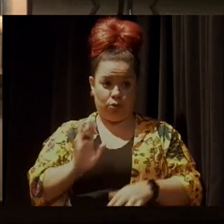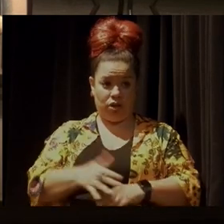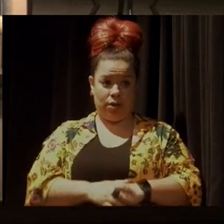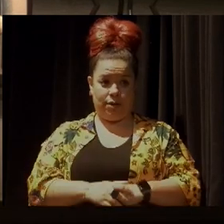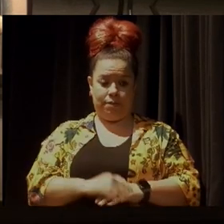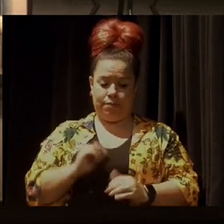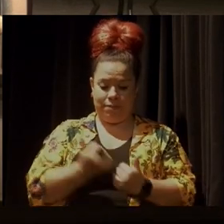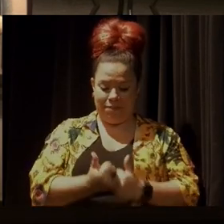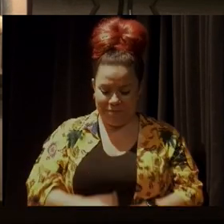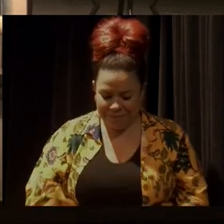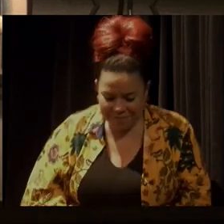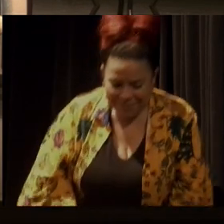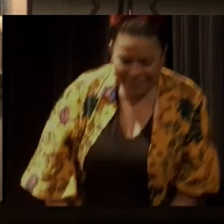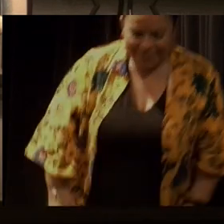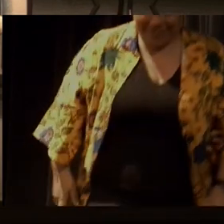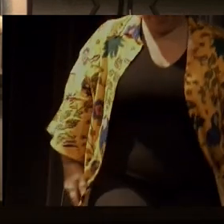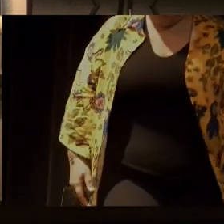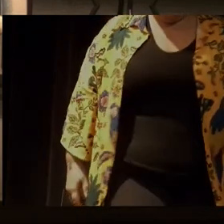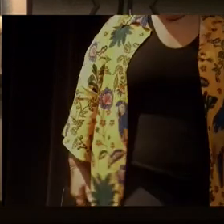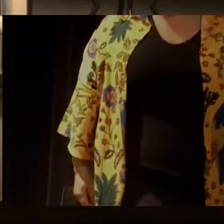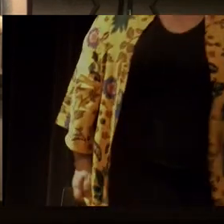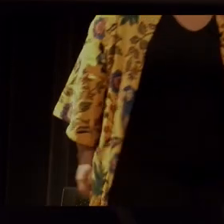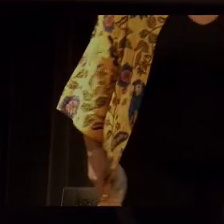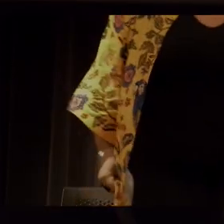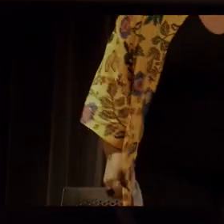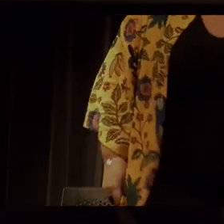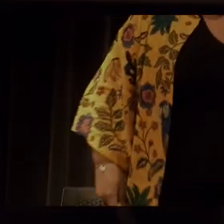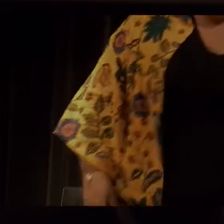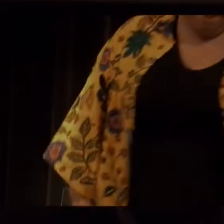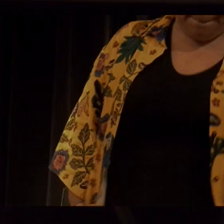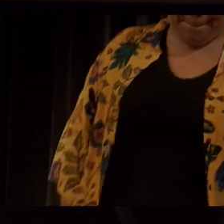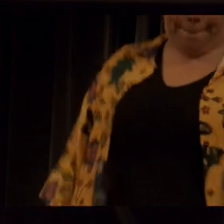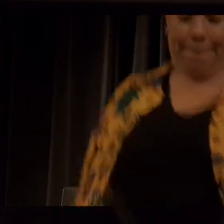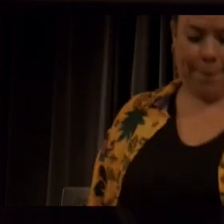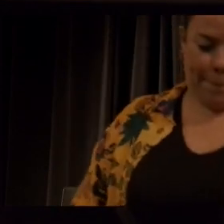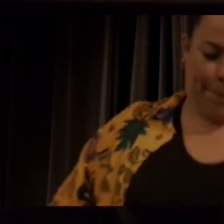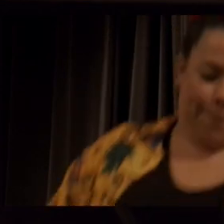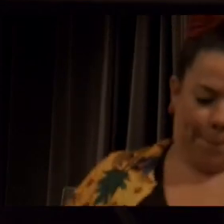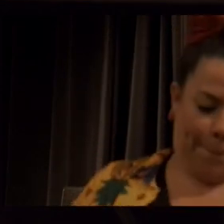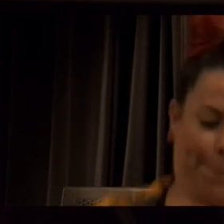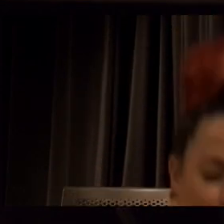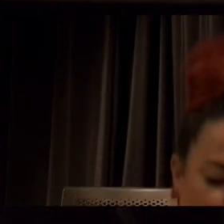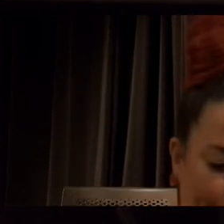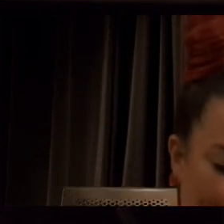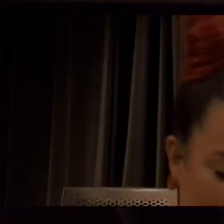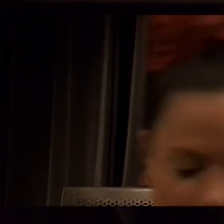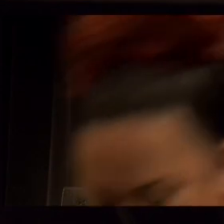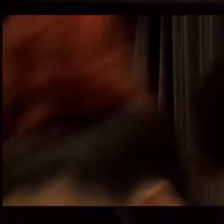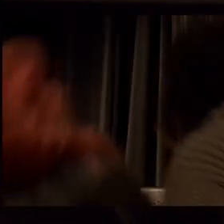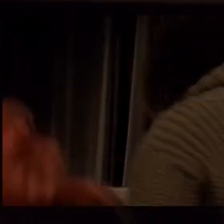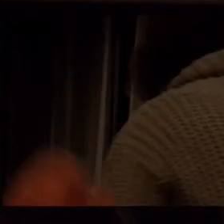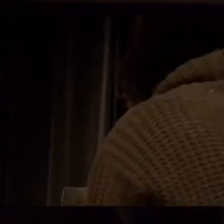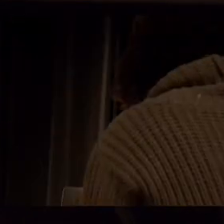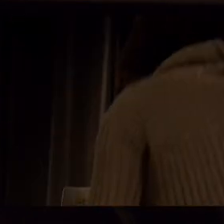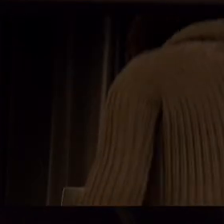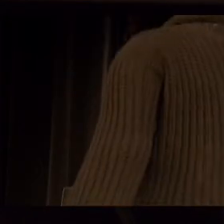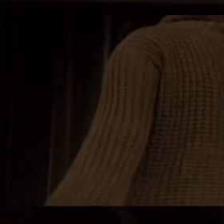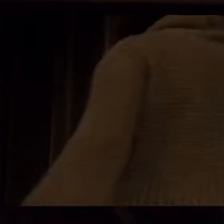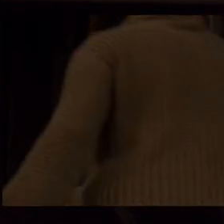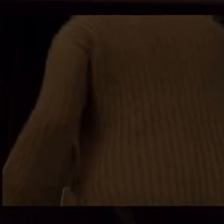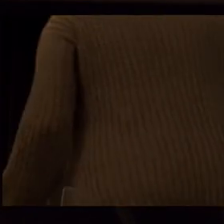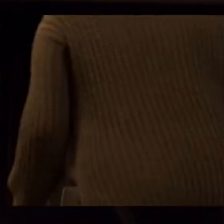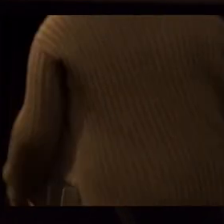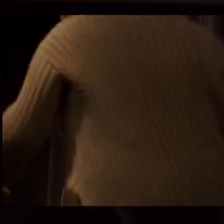instrumento importante de política ambiental, mas talvez mais Erton do que política ambiental de política fundiária,